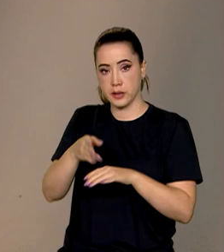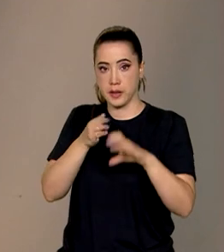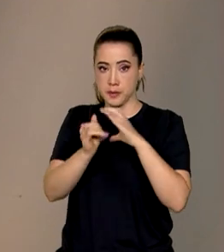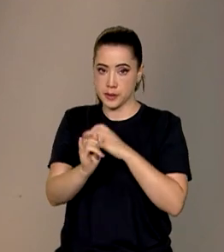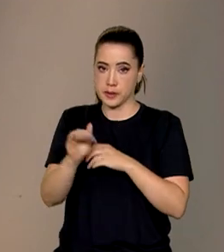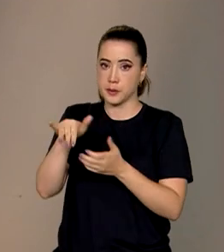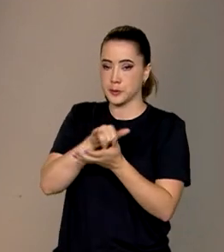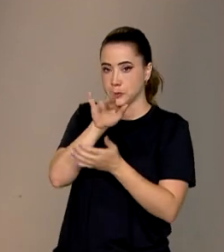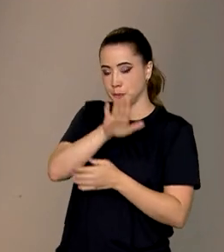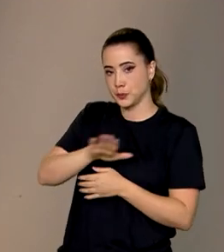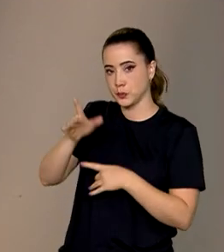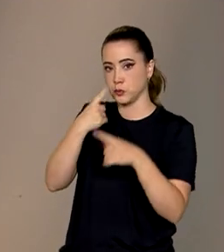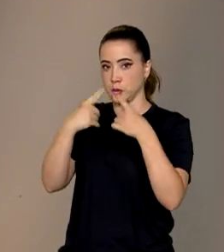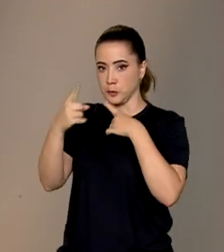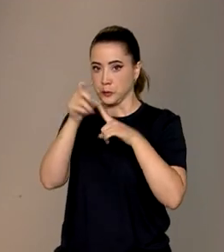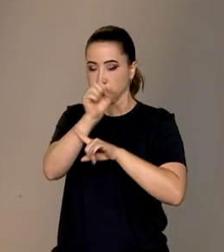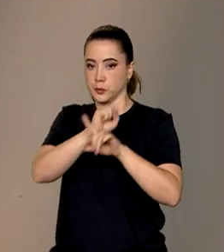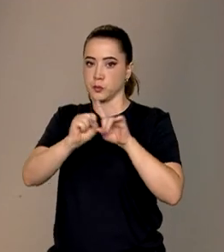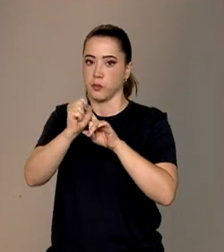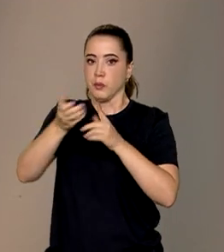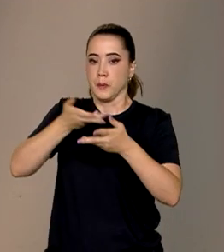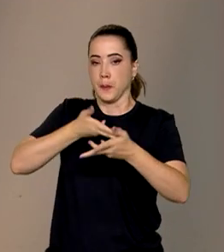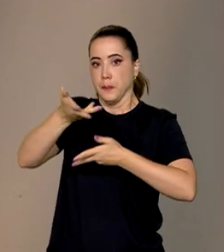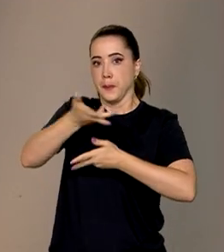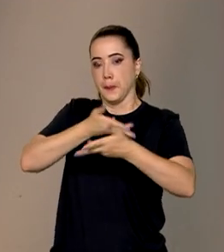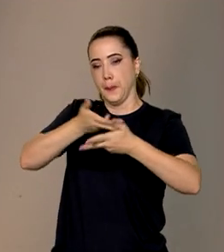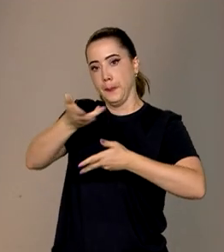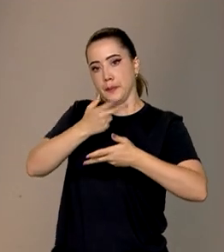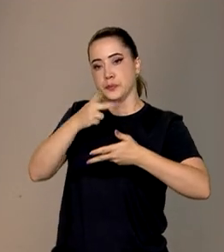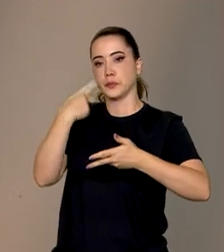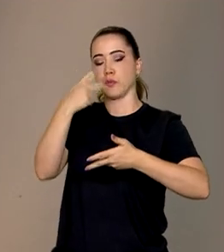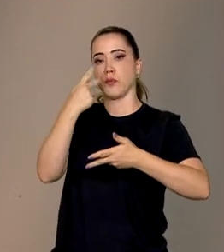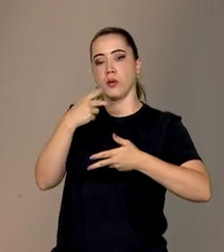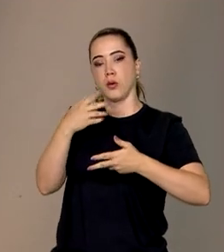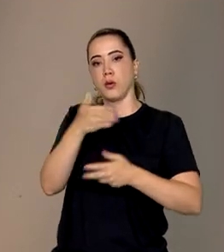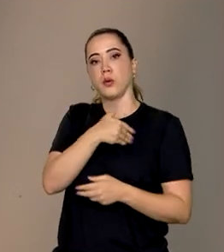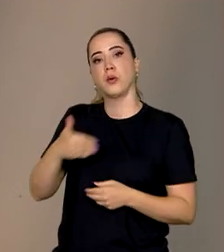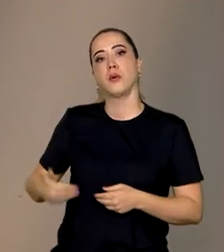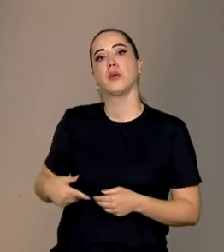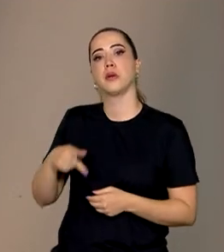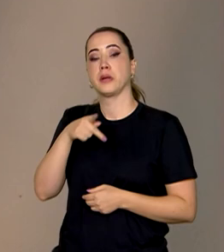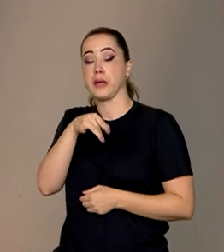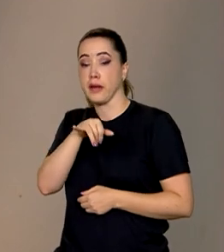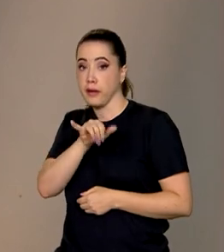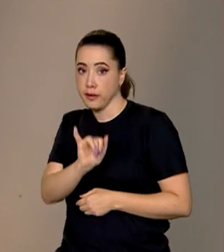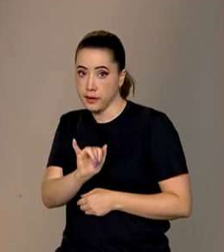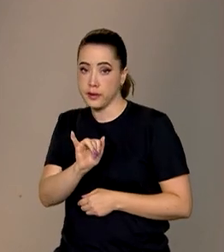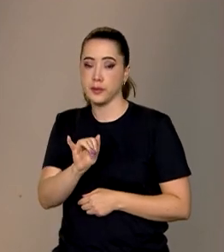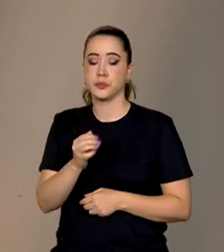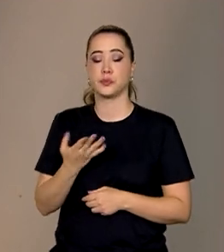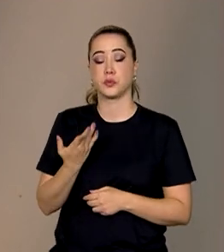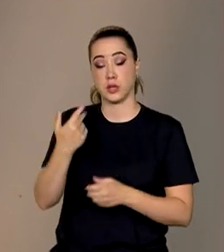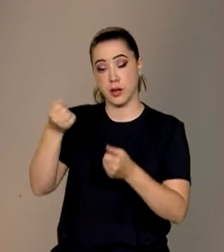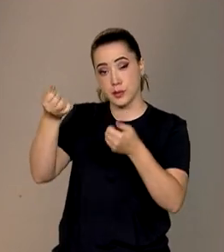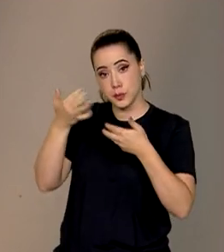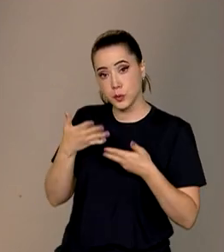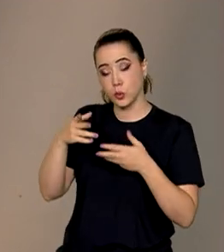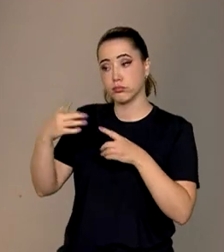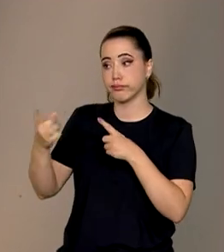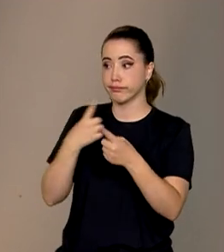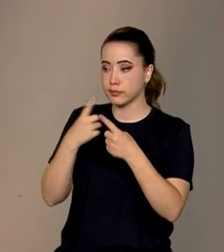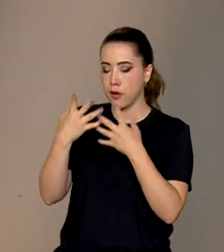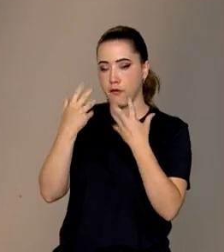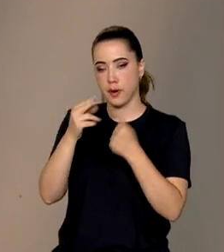com a Secretária Nacional de Diálogos Sociais e Articulação de Políticas Públicas, Kelly Cristine de Oliveira Maforte.